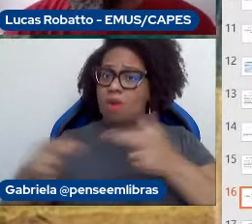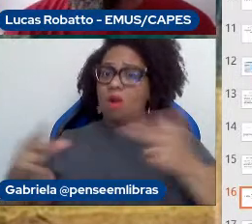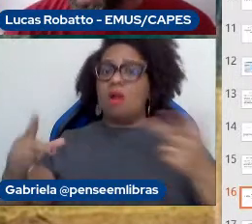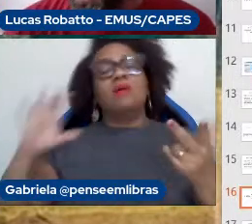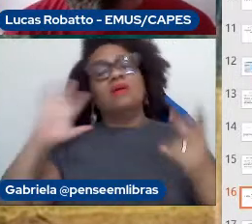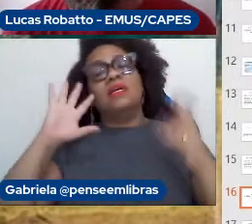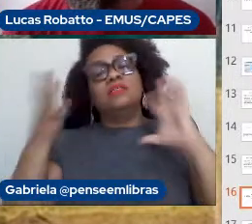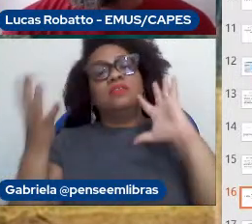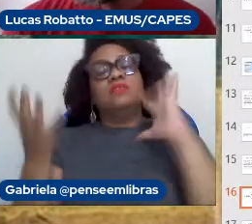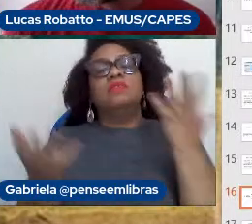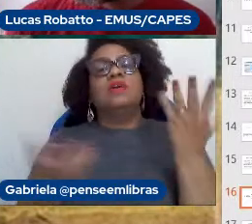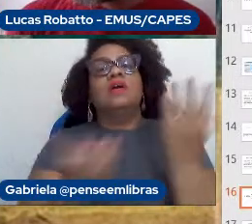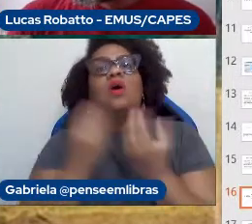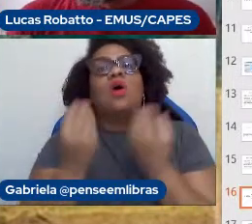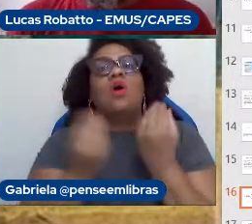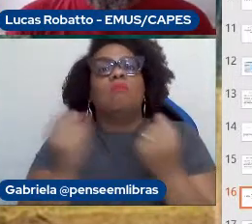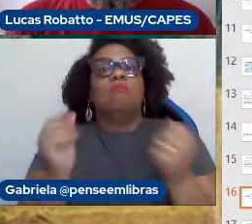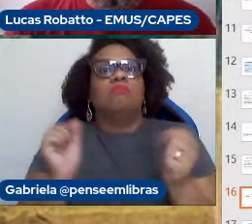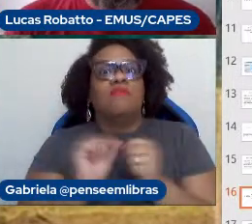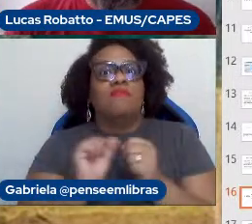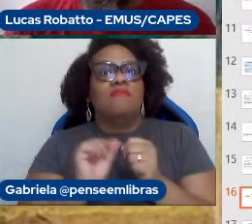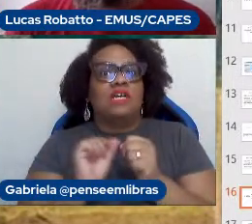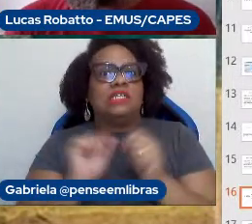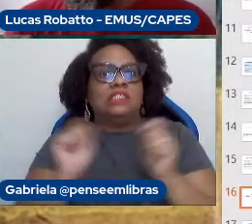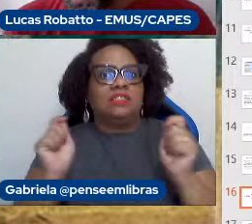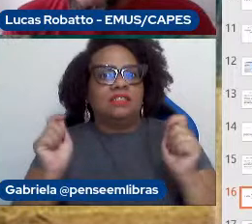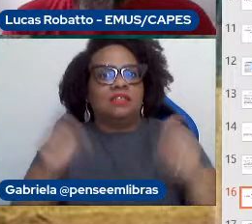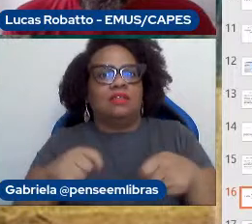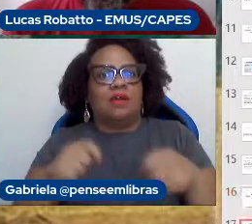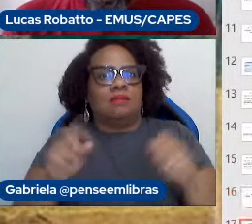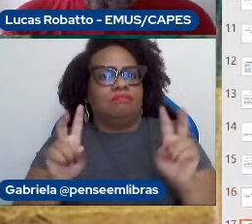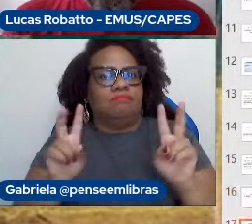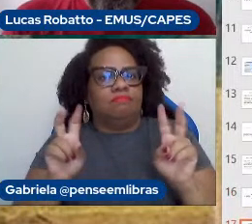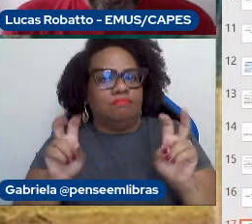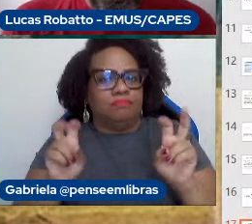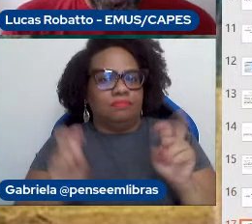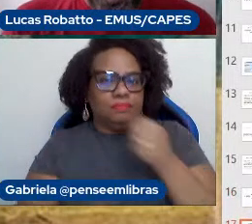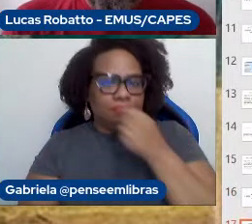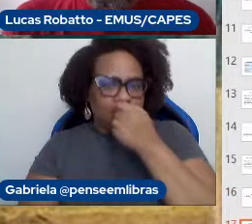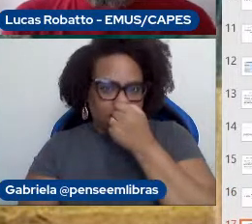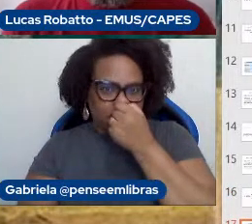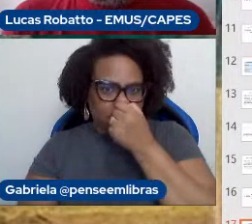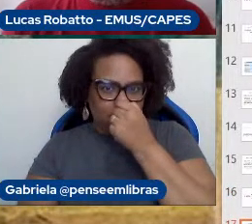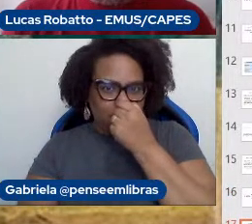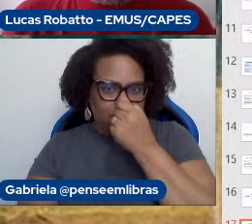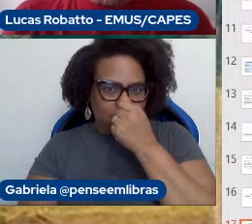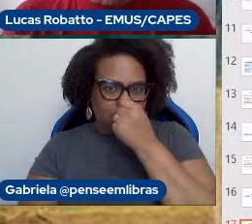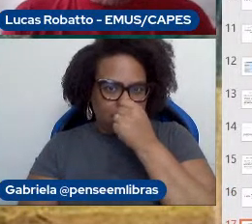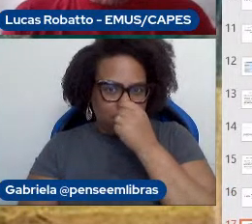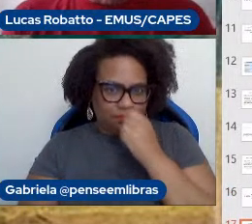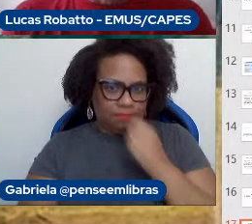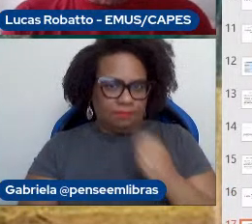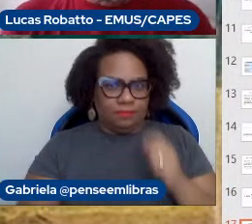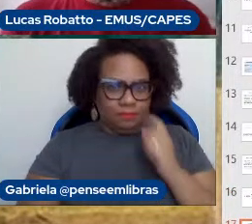para essas questões? A primeira, o próximo slide, é